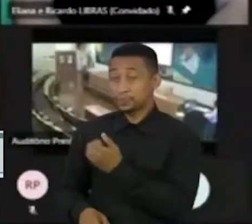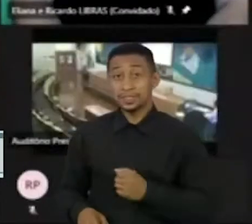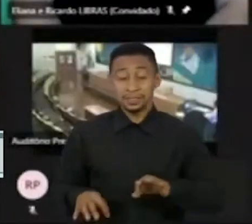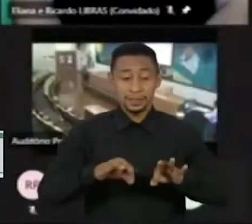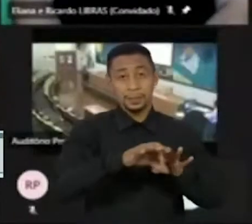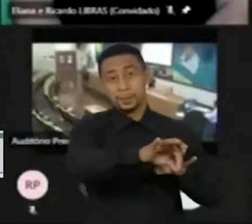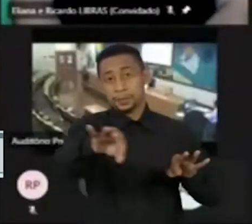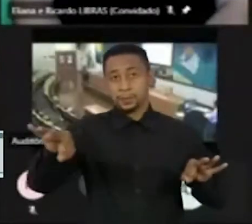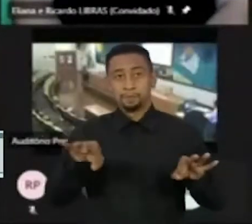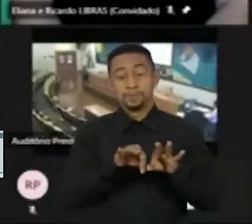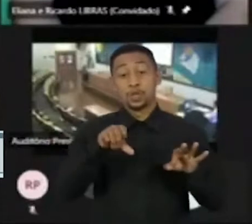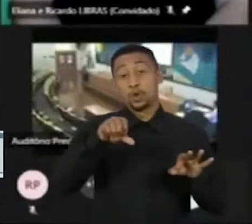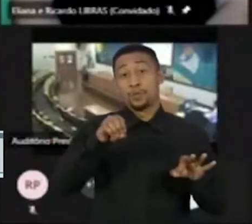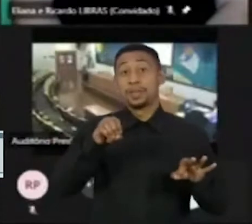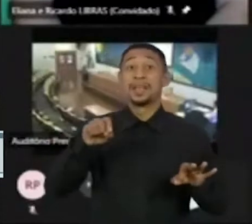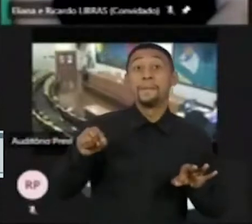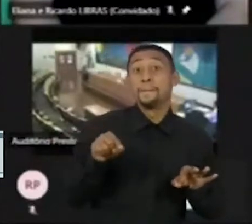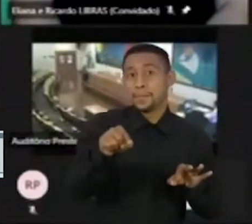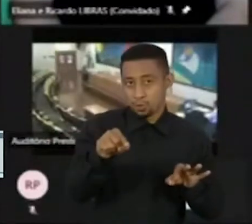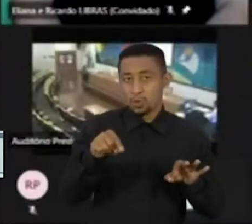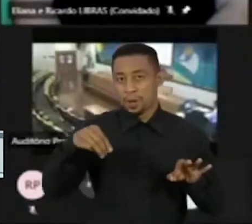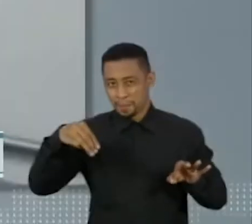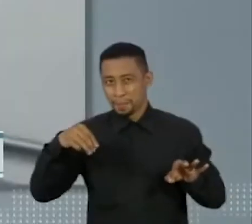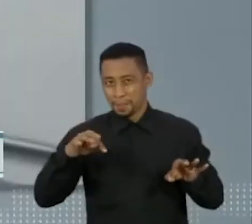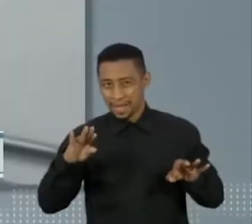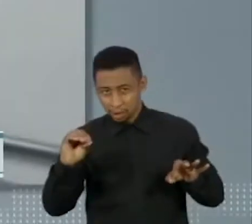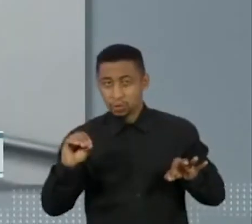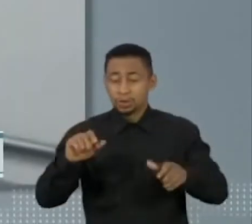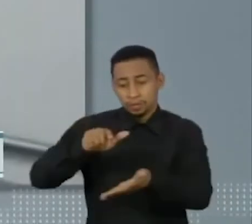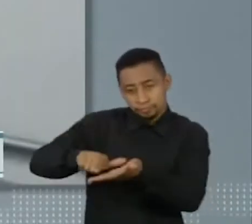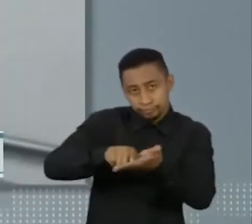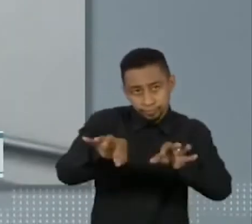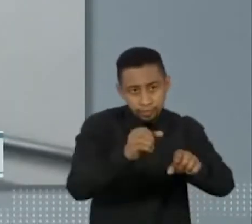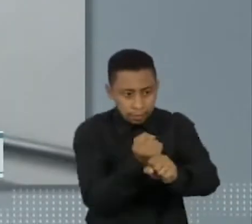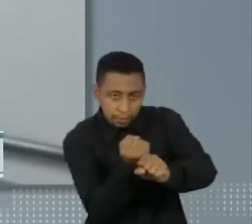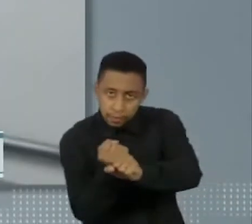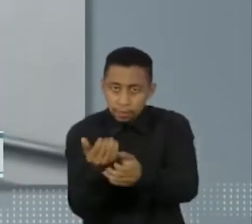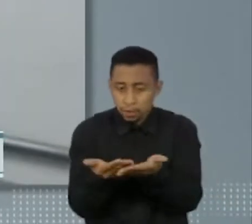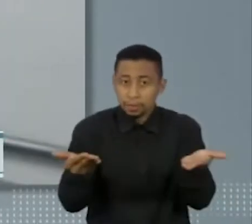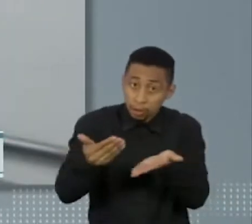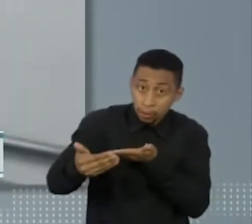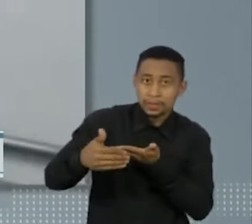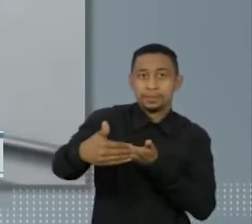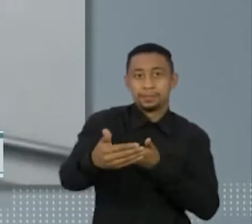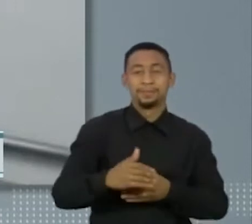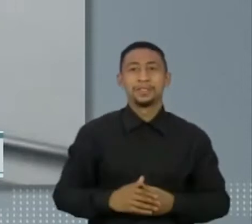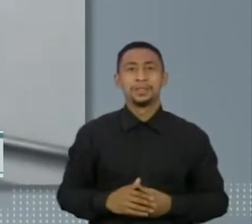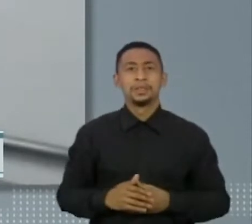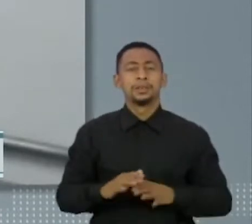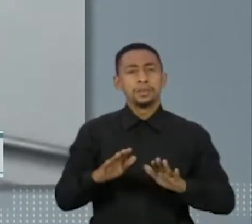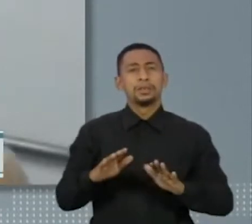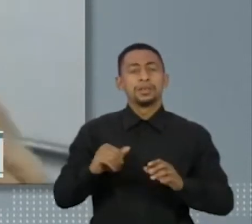90 mil metros quadrados está em fase de licenciamento e limpeza. Monitorando as cadeias de resíduos, a gente consegue cada vez mais